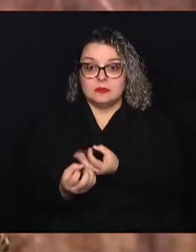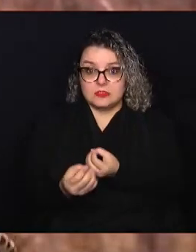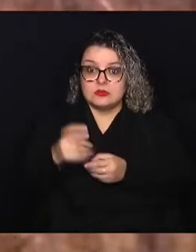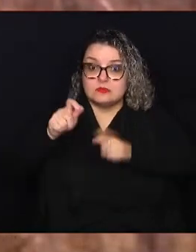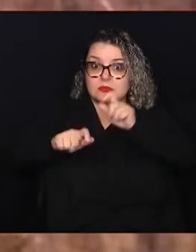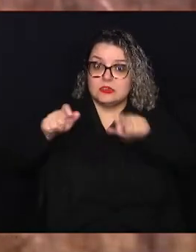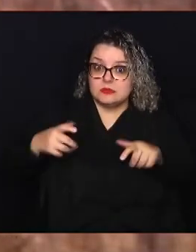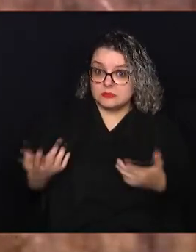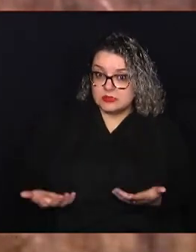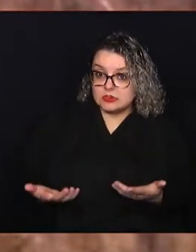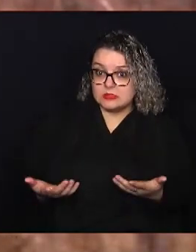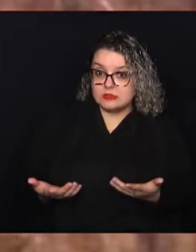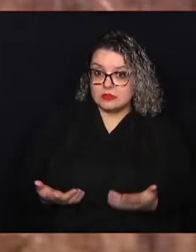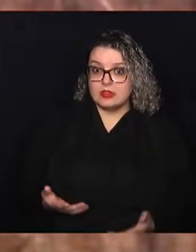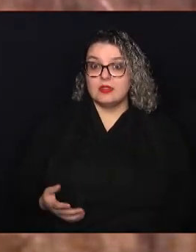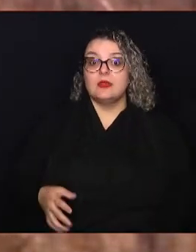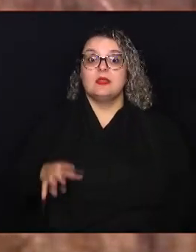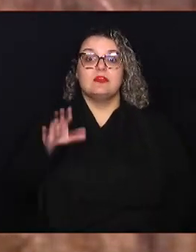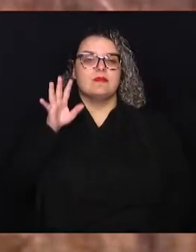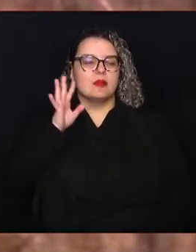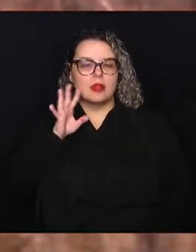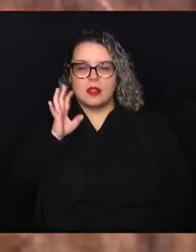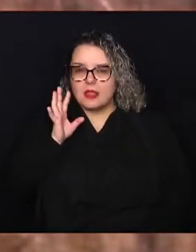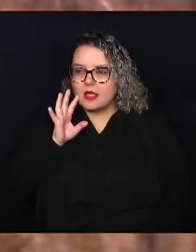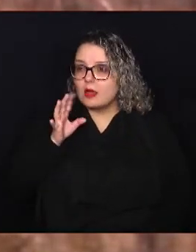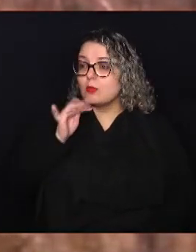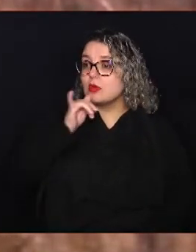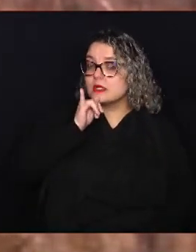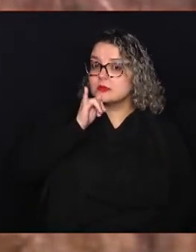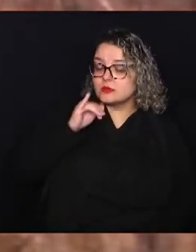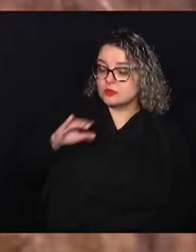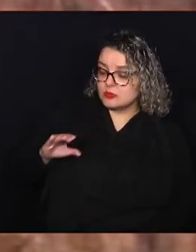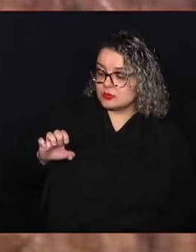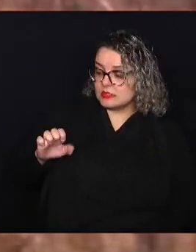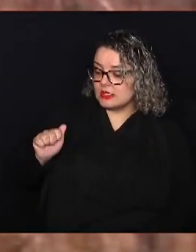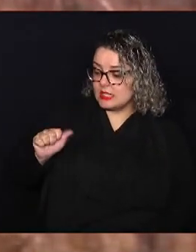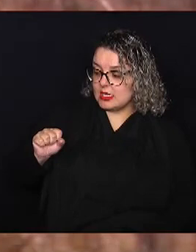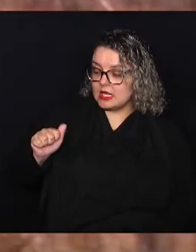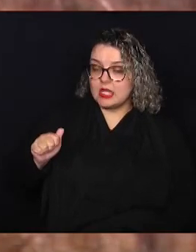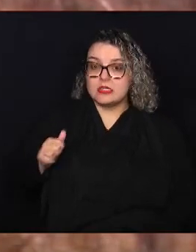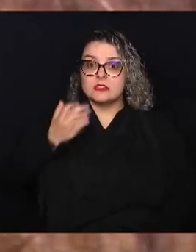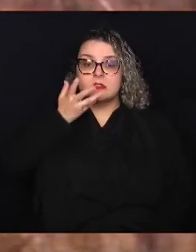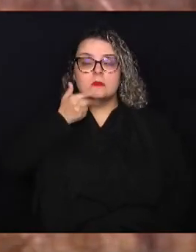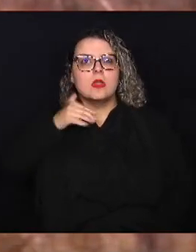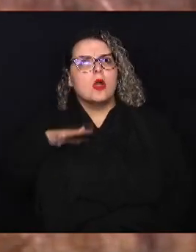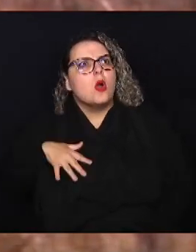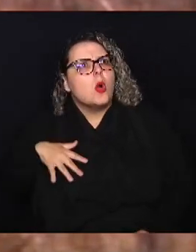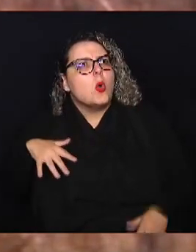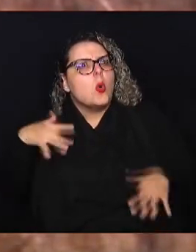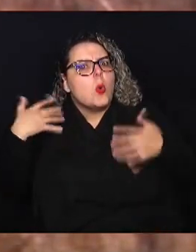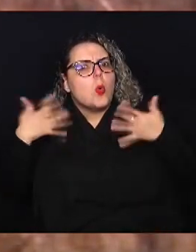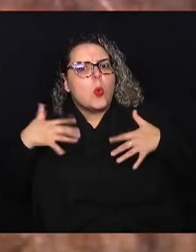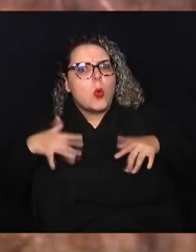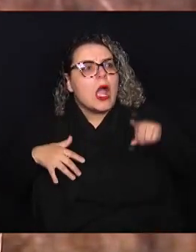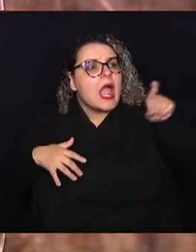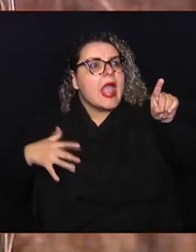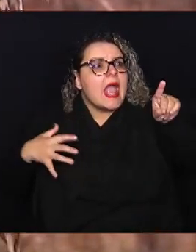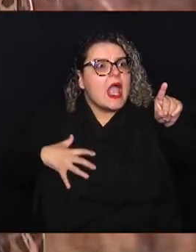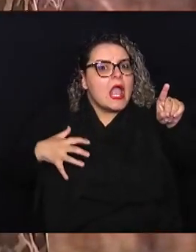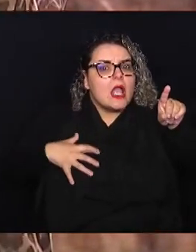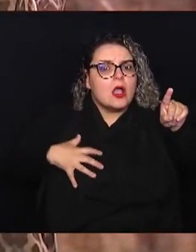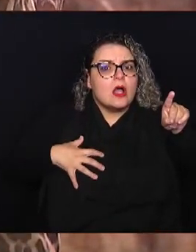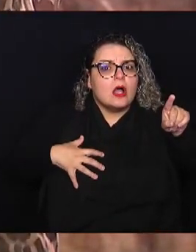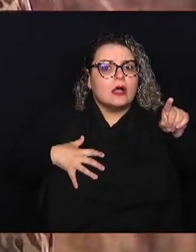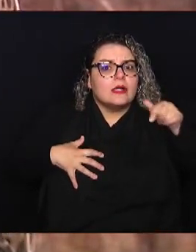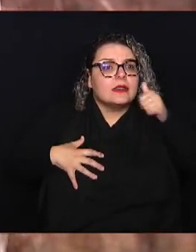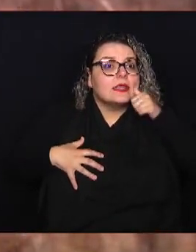pessoas. E foi muito curioso, por exemplo, no CEASA, onde as crianças vinham e diziam assim, esse é o lado do pulmão que a minha avó não